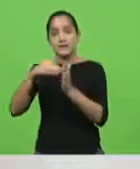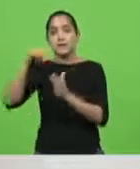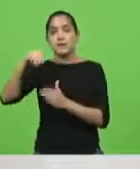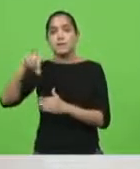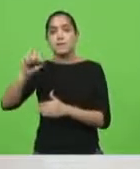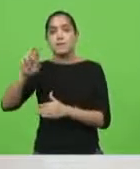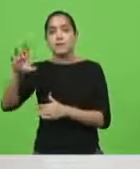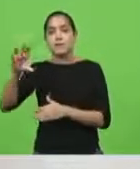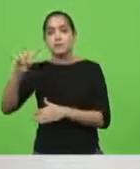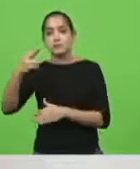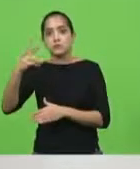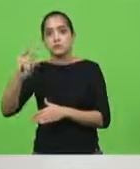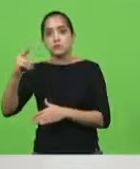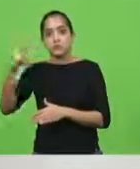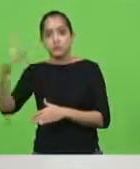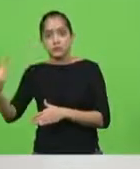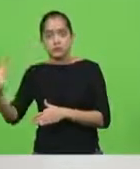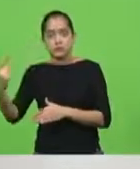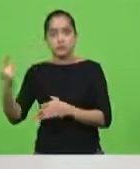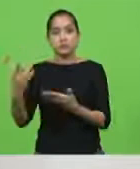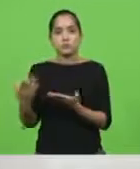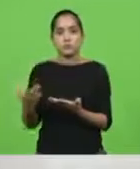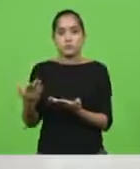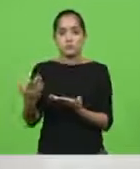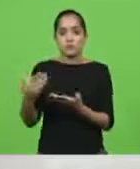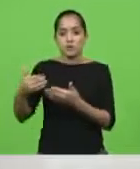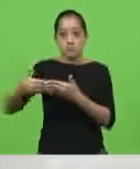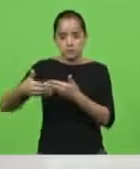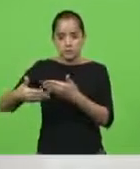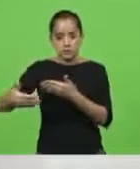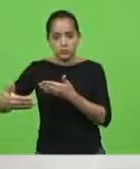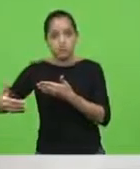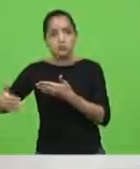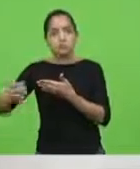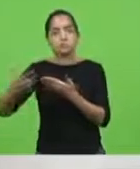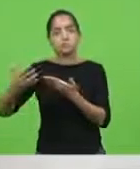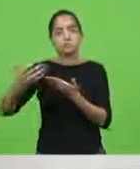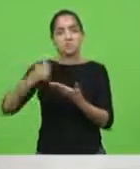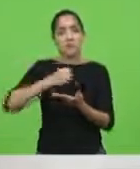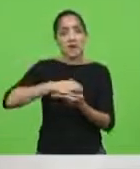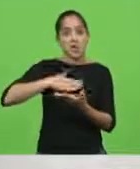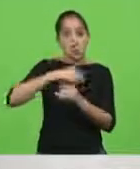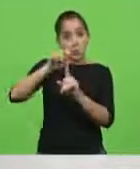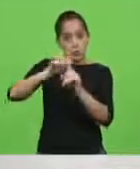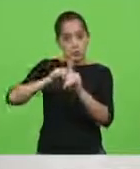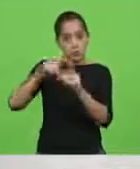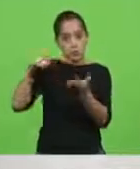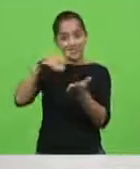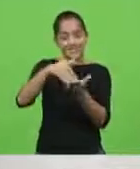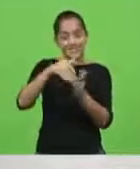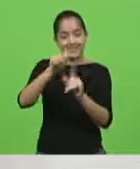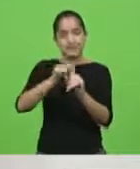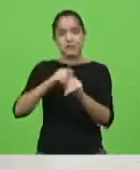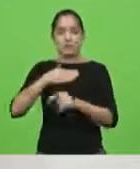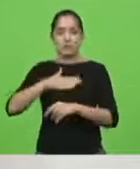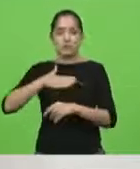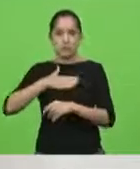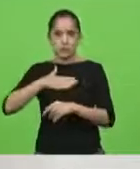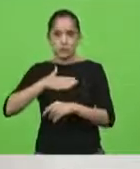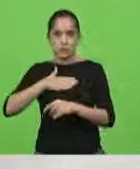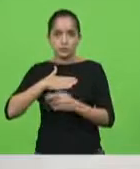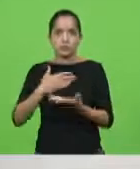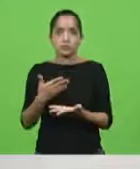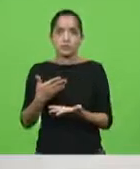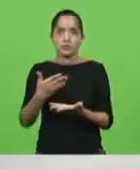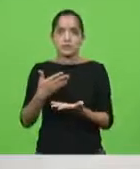naturalmente vai seguir no mínimo até o mês de agosto com a dificuldade que está posta. eu penso que essas